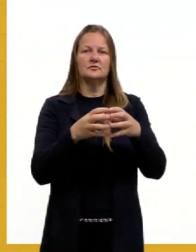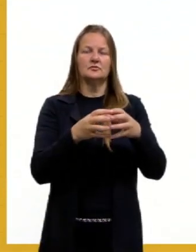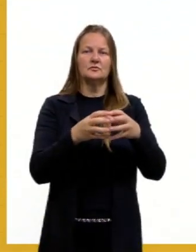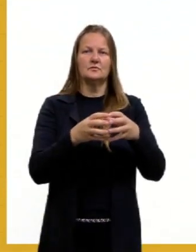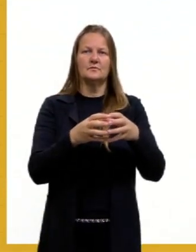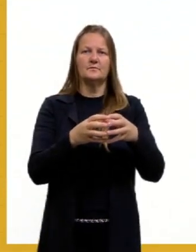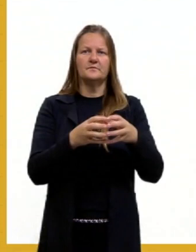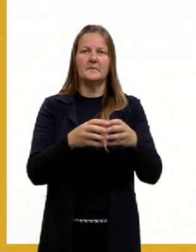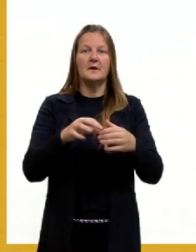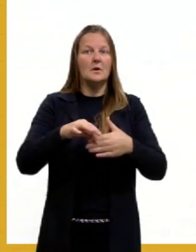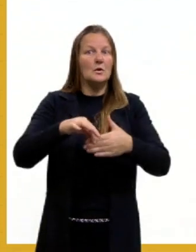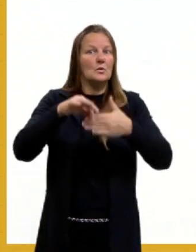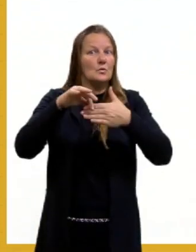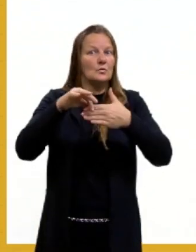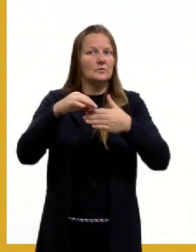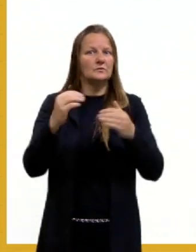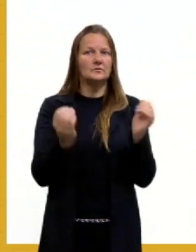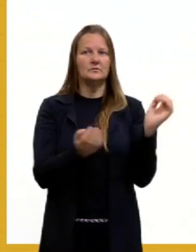é o grande,